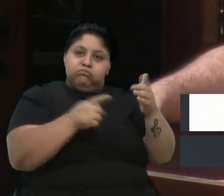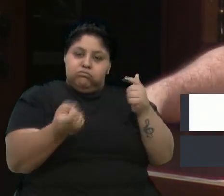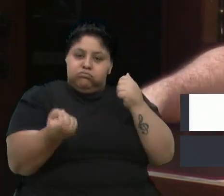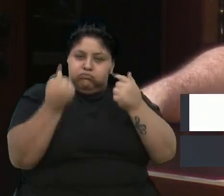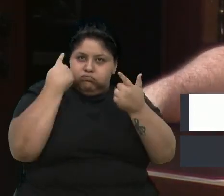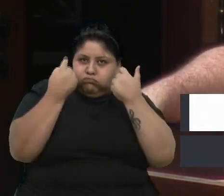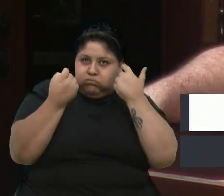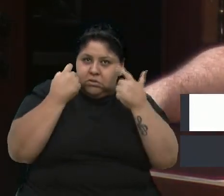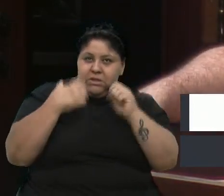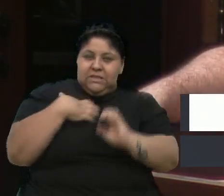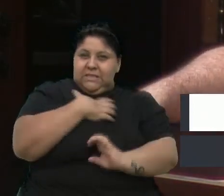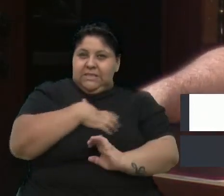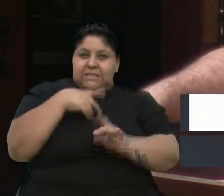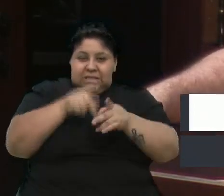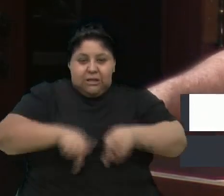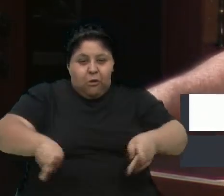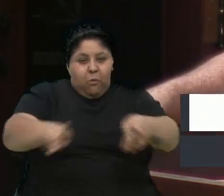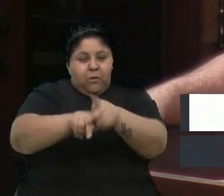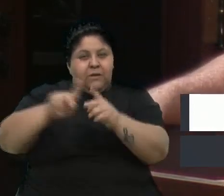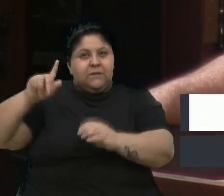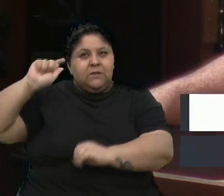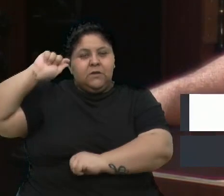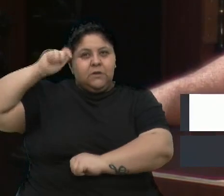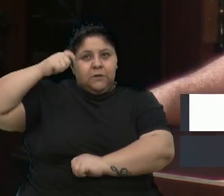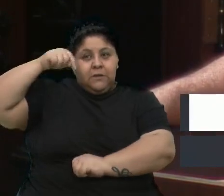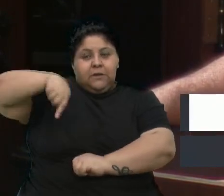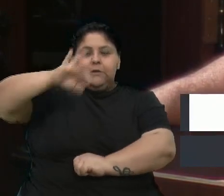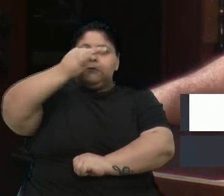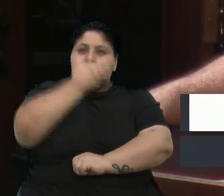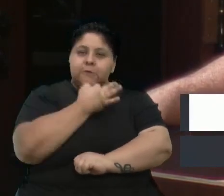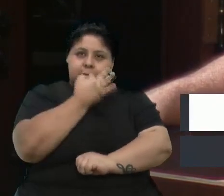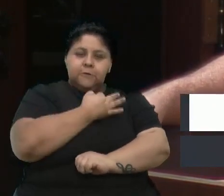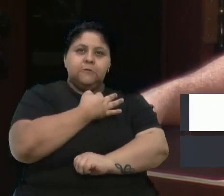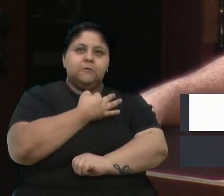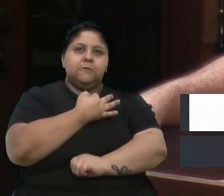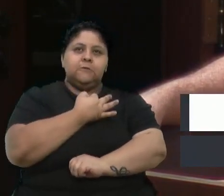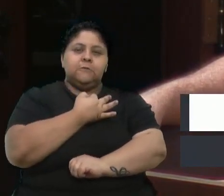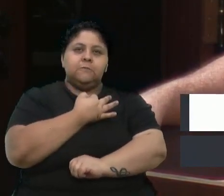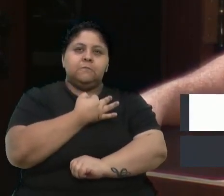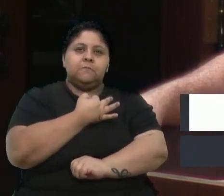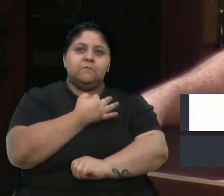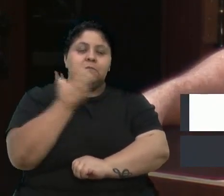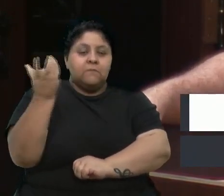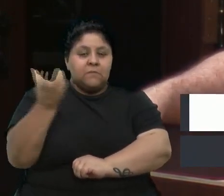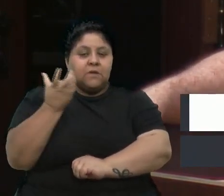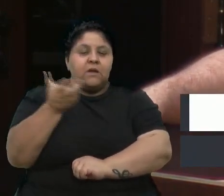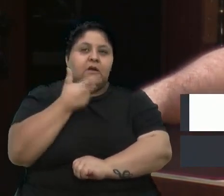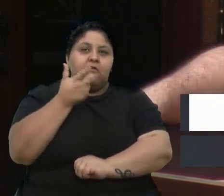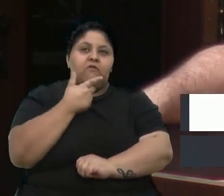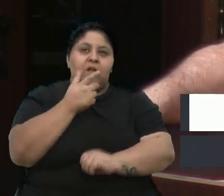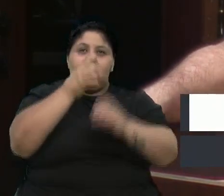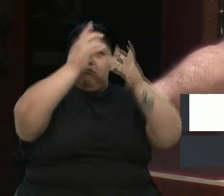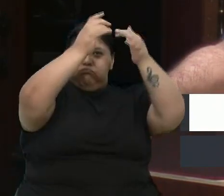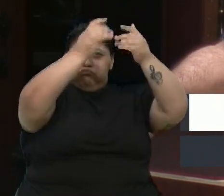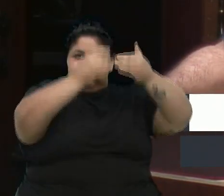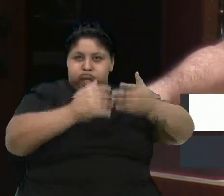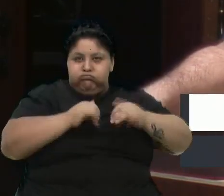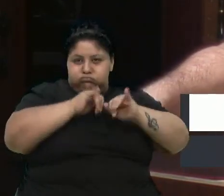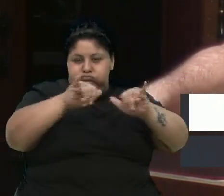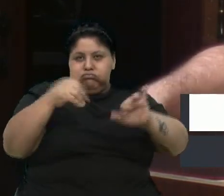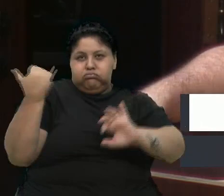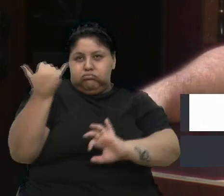sofrida pela população negra em Caxias do Sul. E eu quero trazer alguns dados que me parecem importantes.